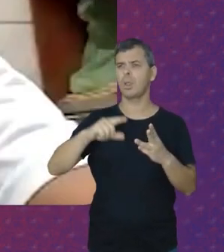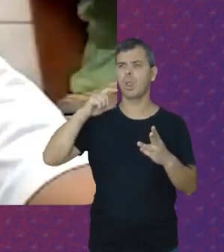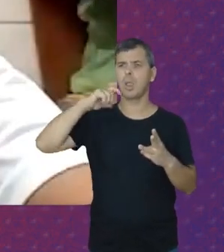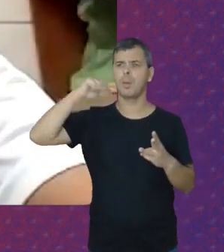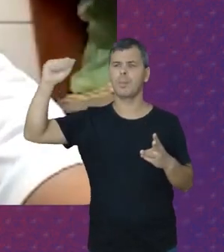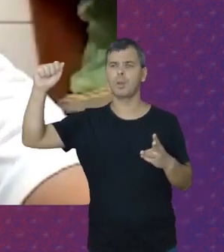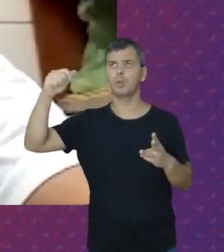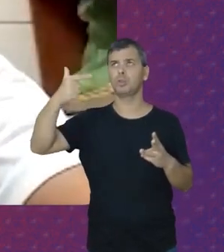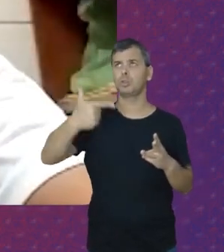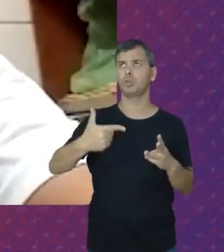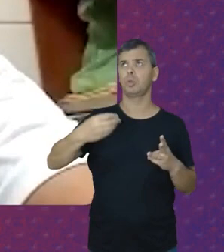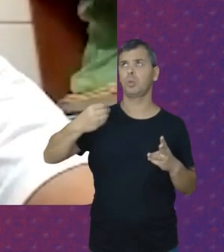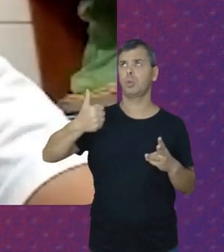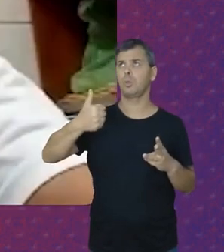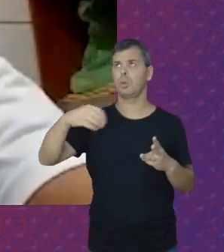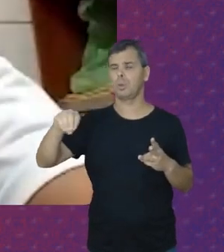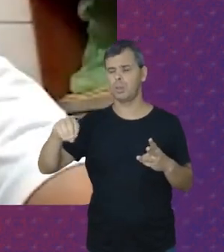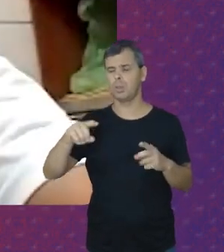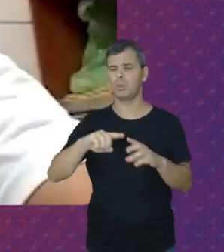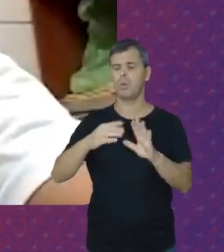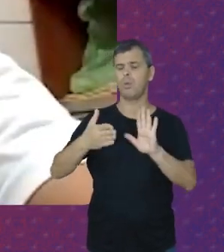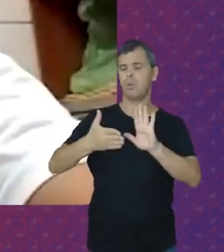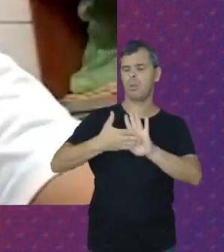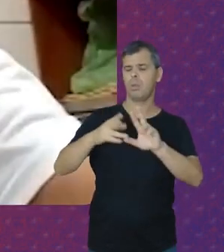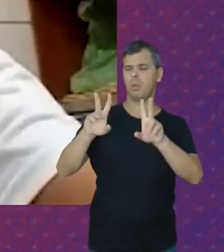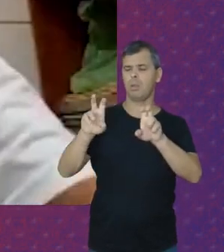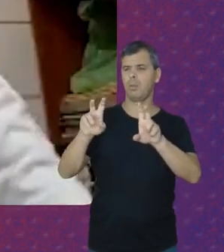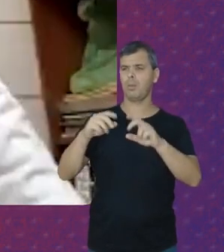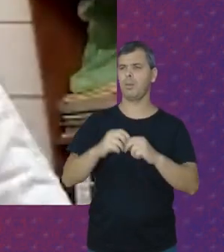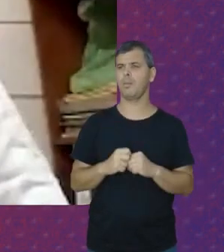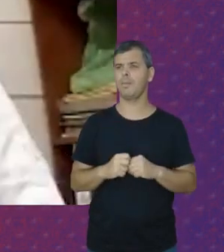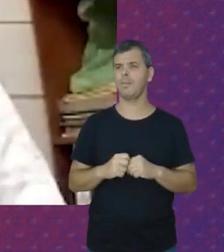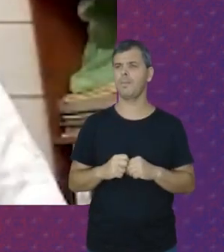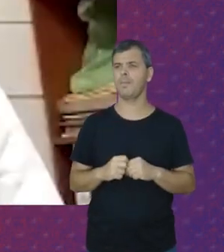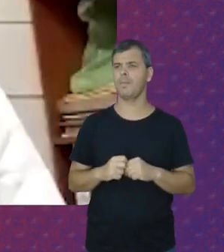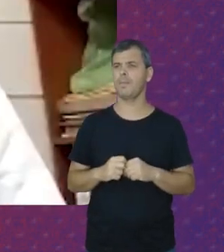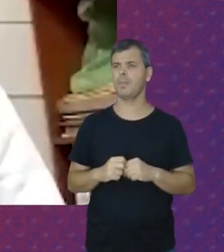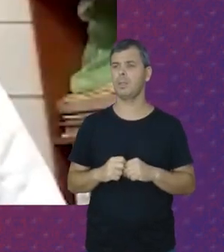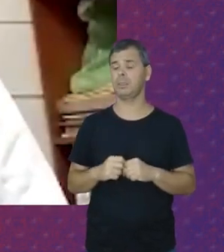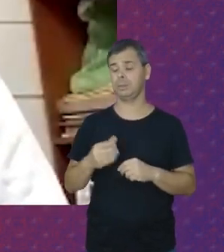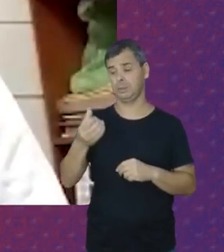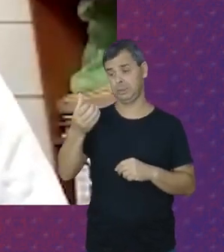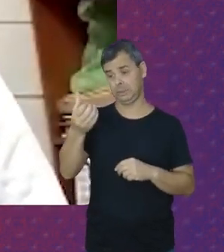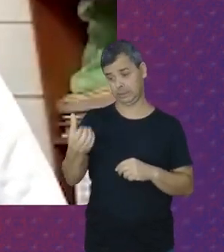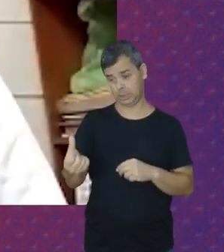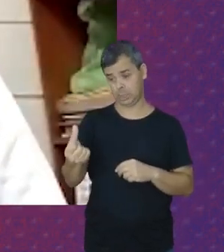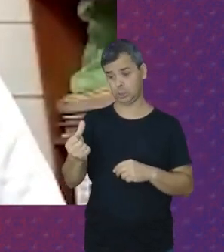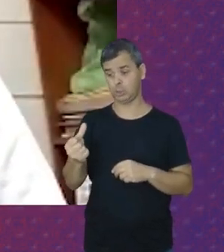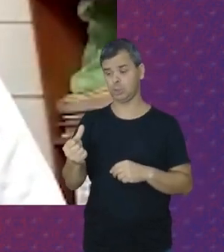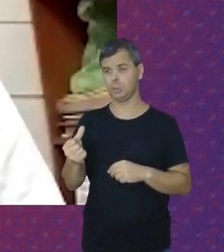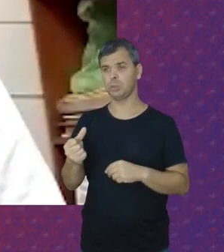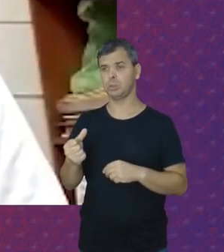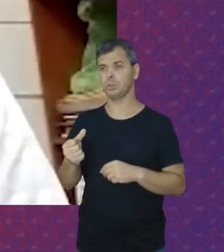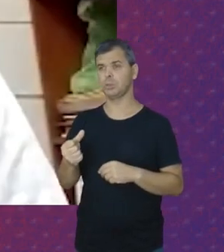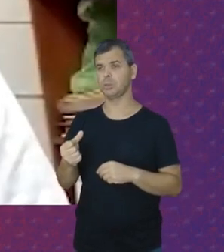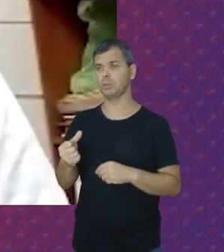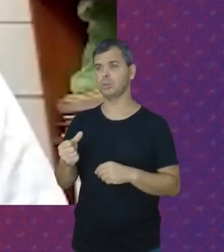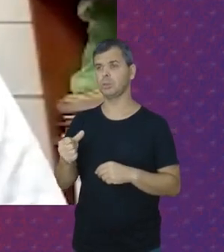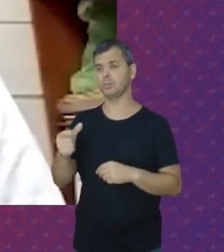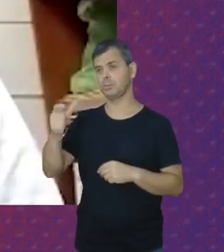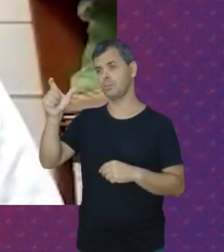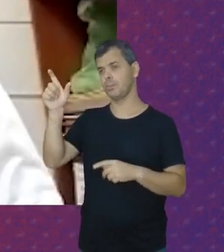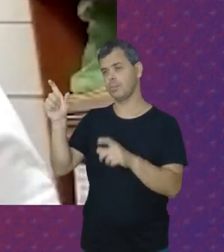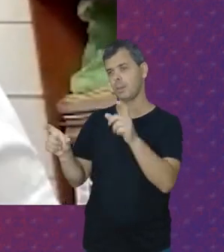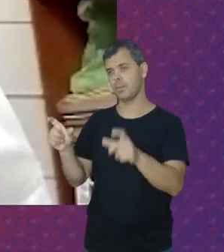2010 Com a pauta Construída Seis companheiras Foram Para a conferência